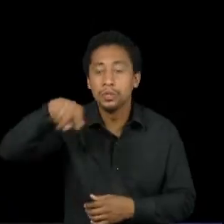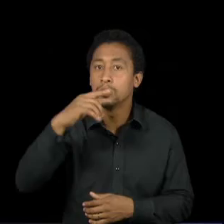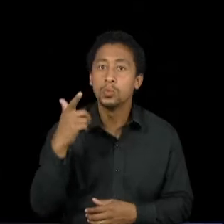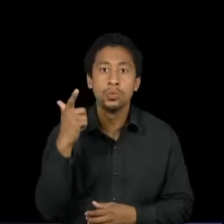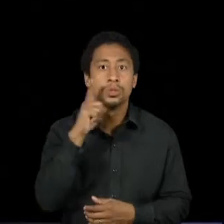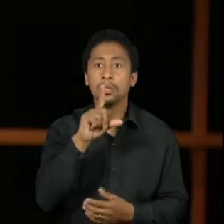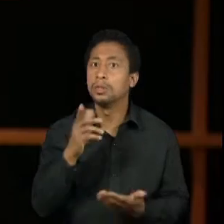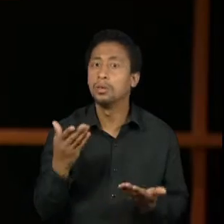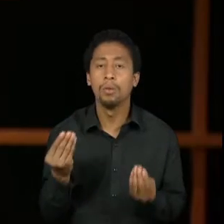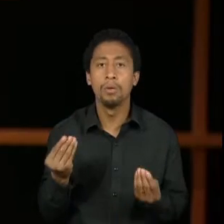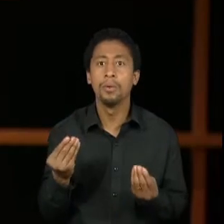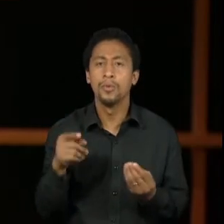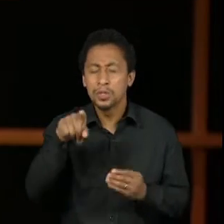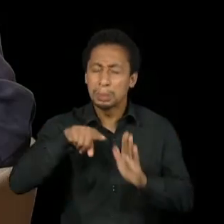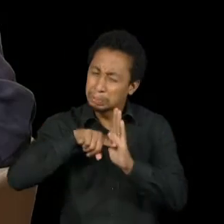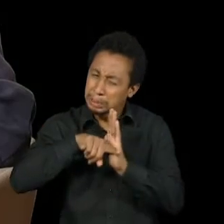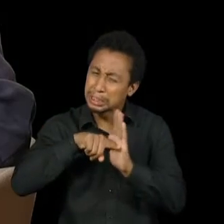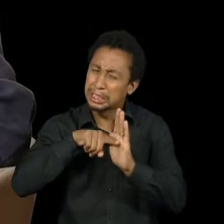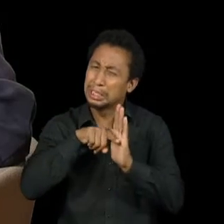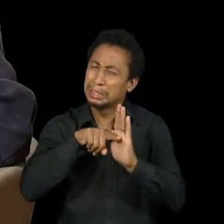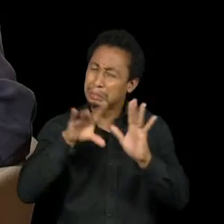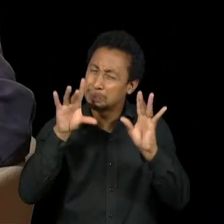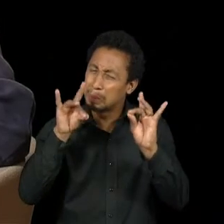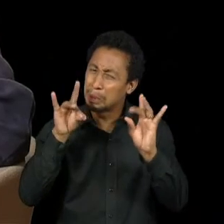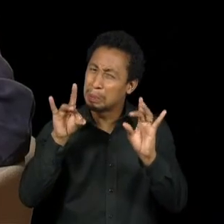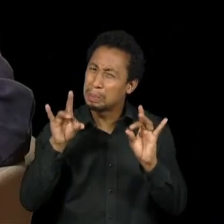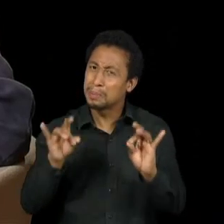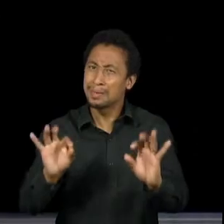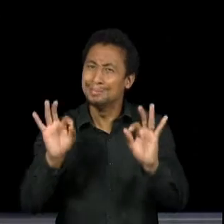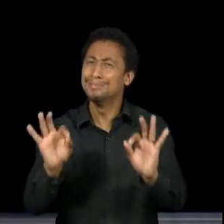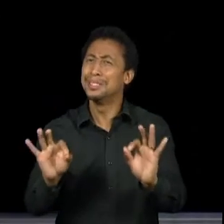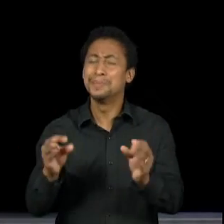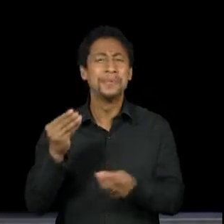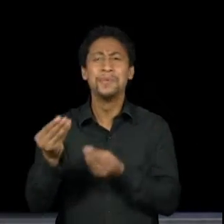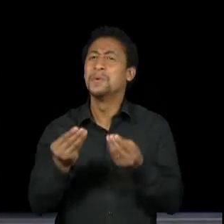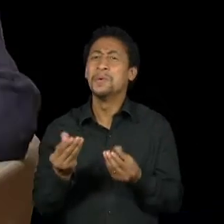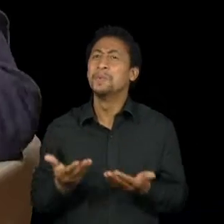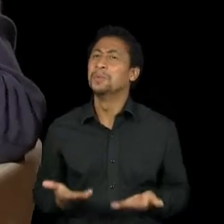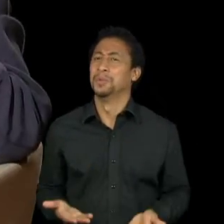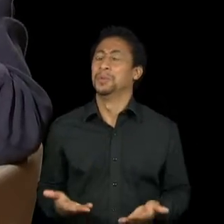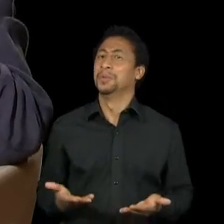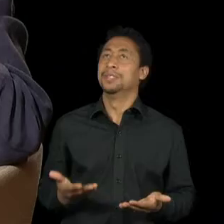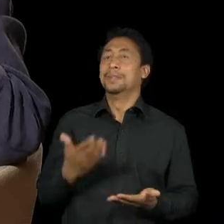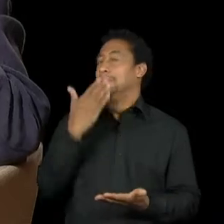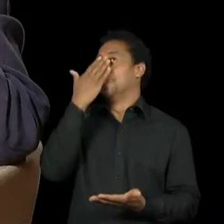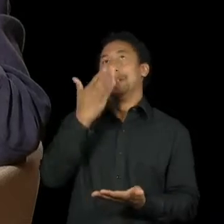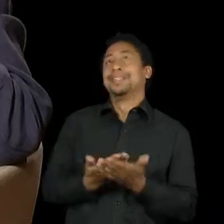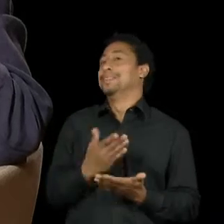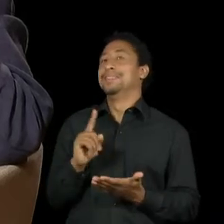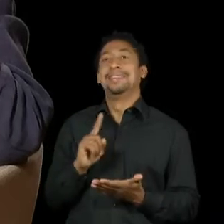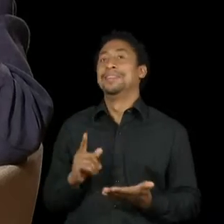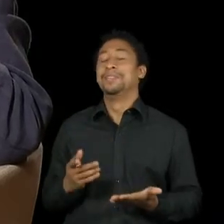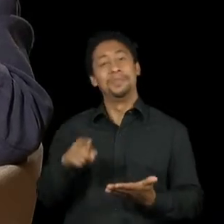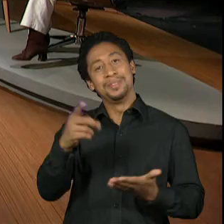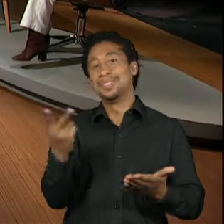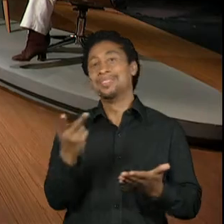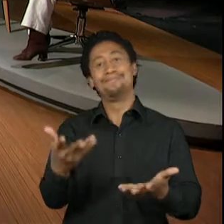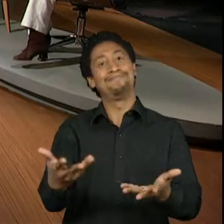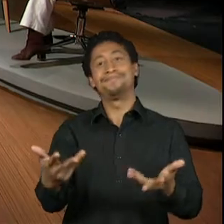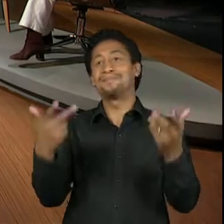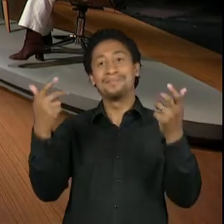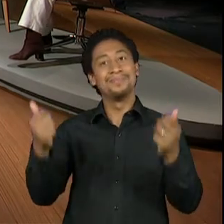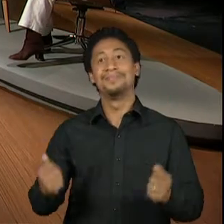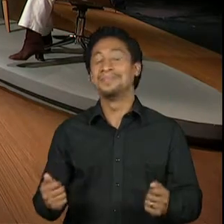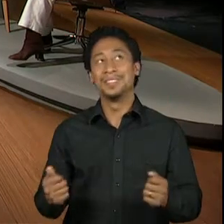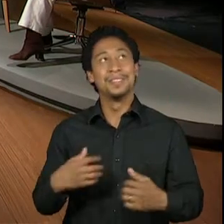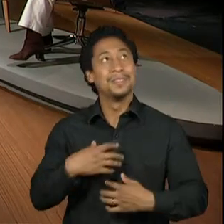vocês fazem isso muito profundamente. Eu ficava fulgando a vida das pessoas. são incríveis, incríveis, incríveis. Eu